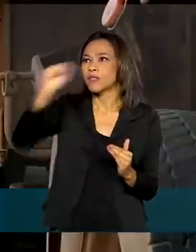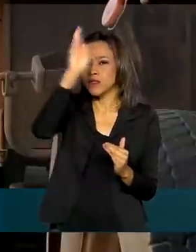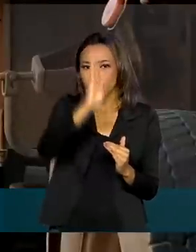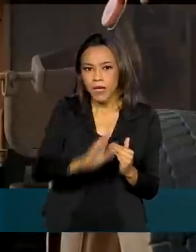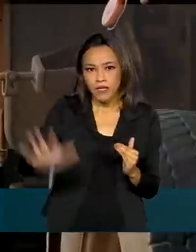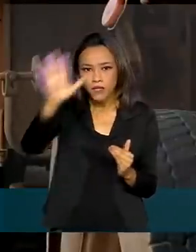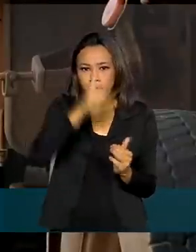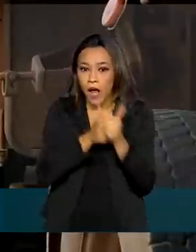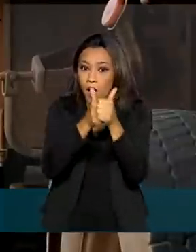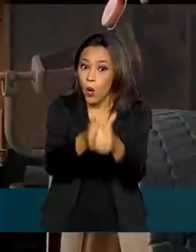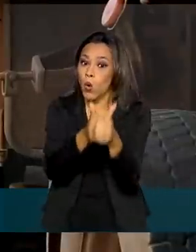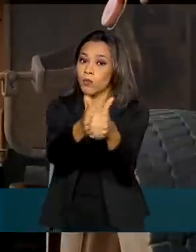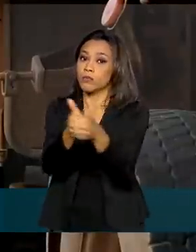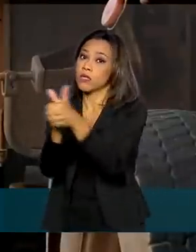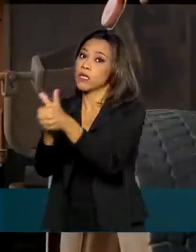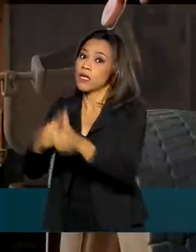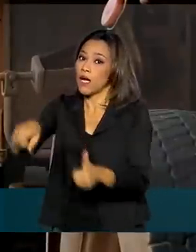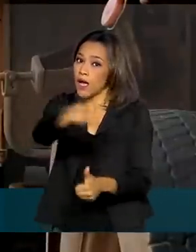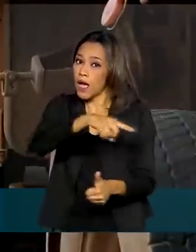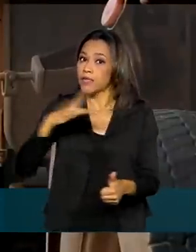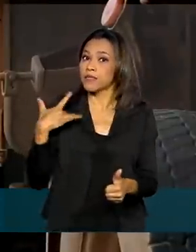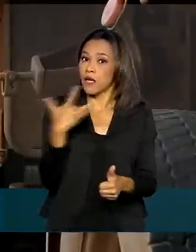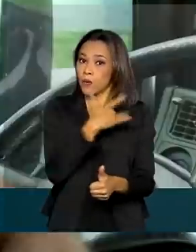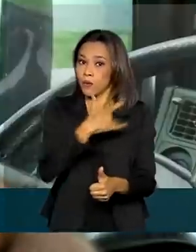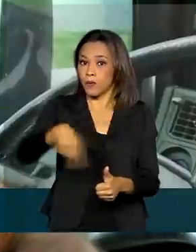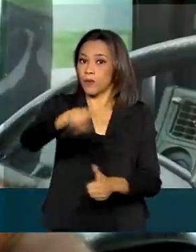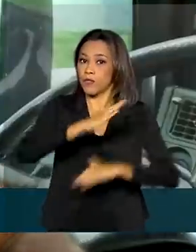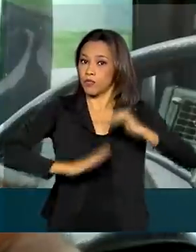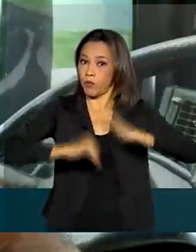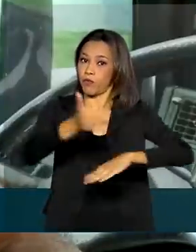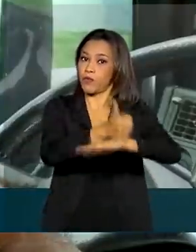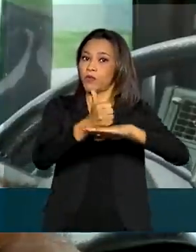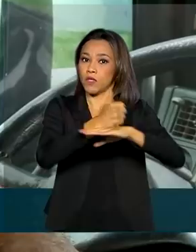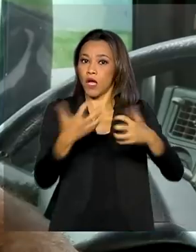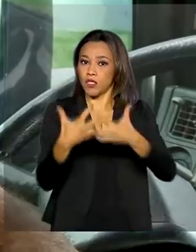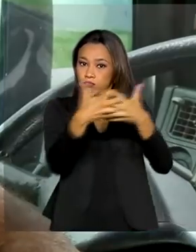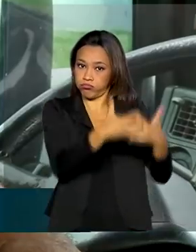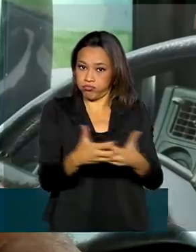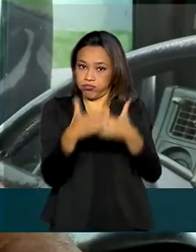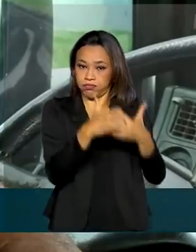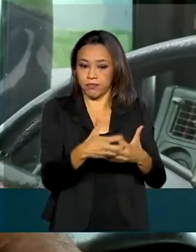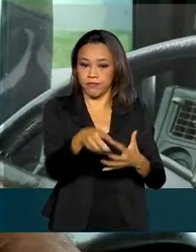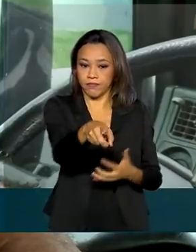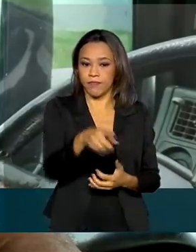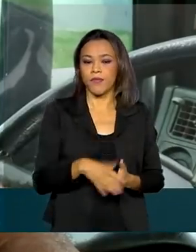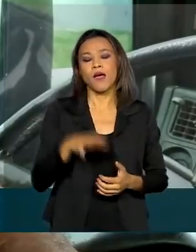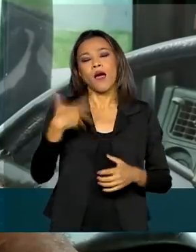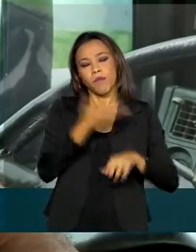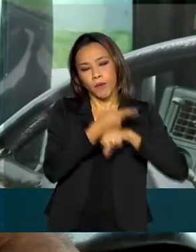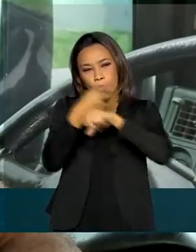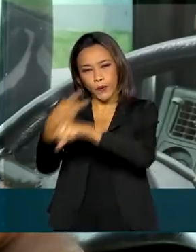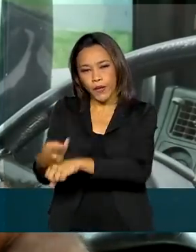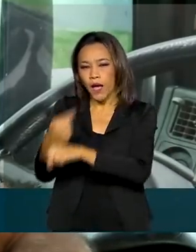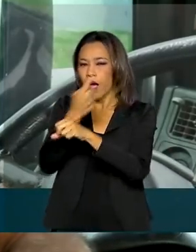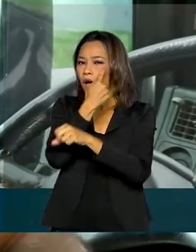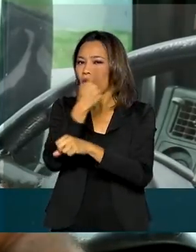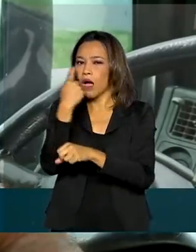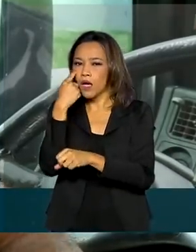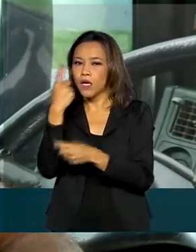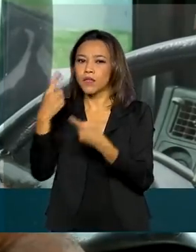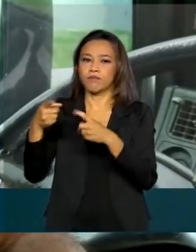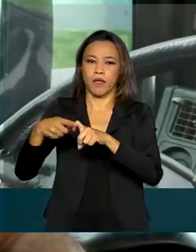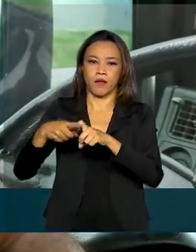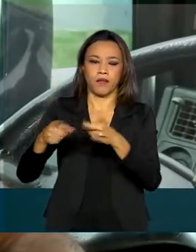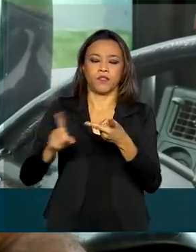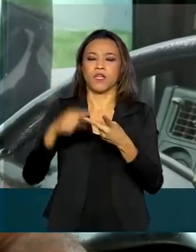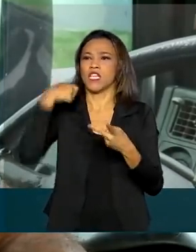acompanhar de perto a saúde desses profissionais. Fazendo exame, procurando um oftalmologista, procurando um dentista,